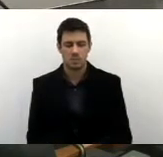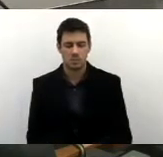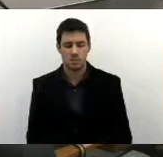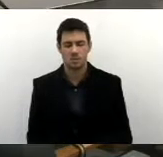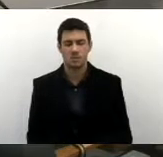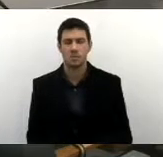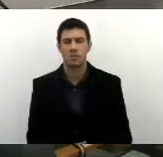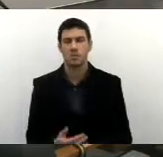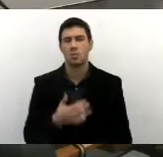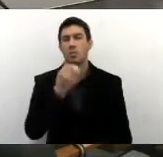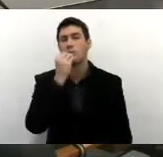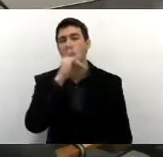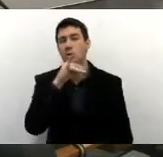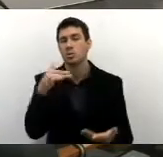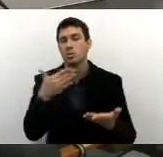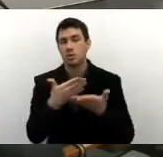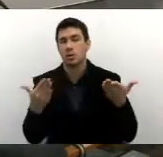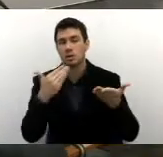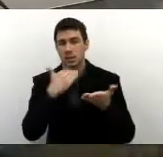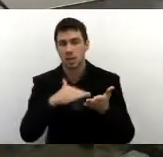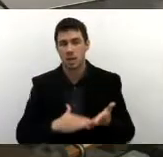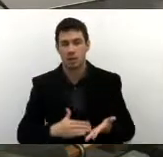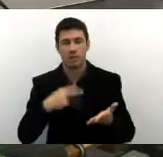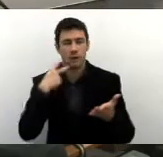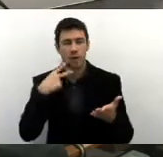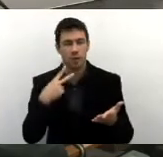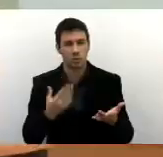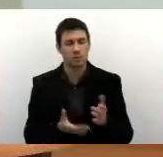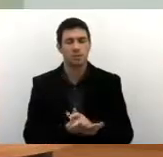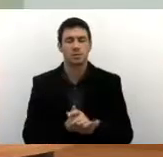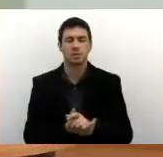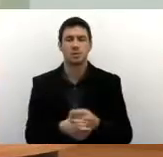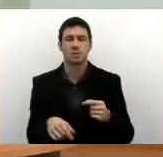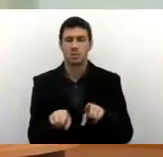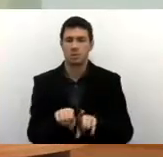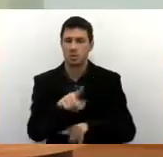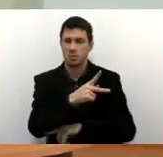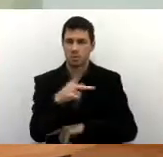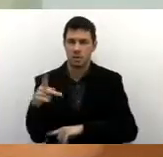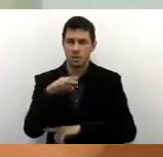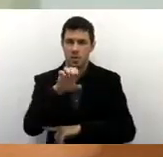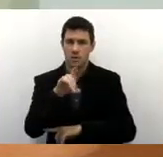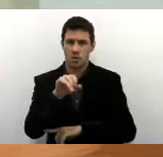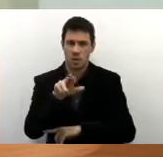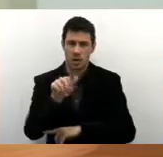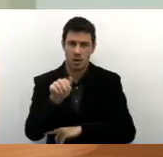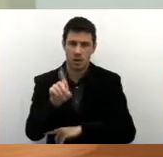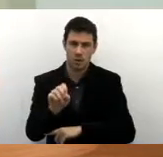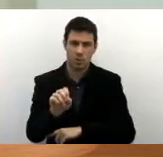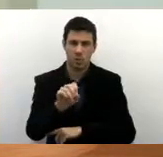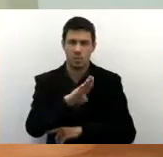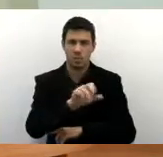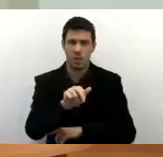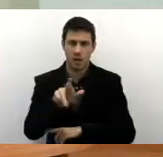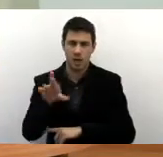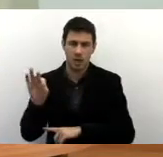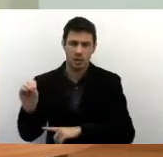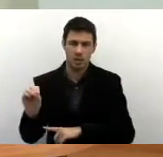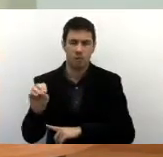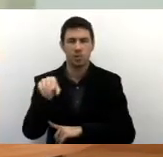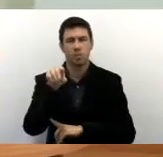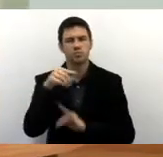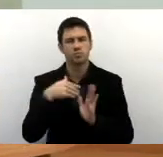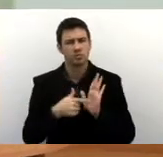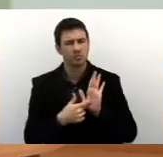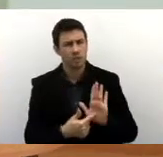Bom dia, senhor secretário, bom dia, senhores vereadores, senhor presidente Eduardo Barreto. Secretário, eu gostaria de saber, o senhor apresentou aí